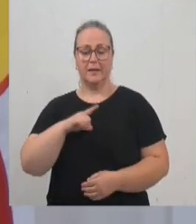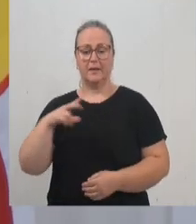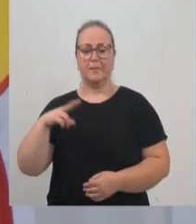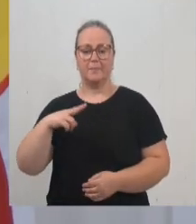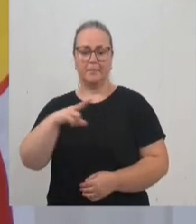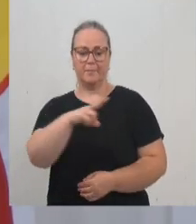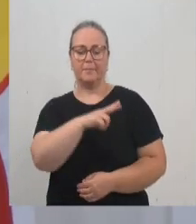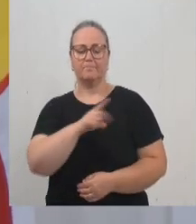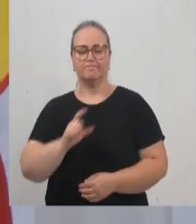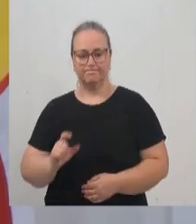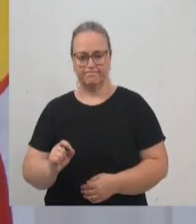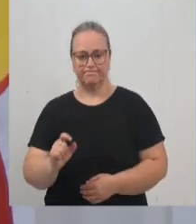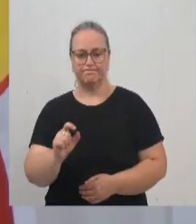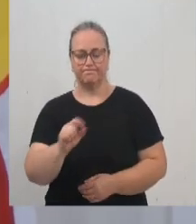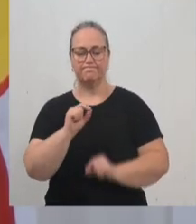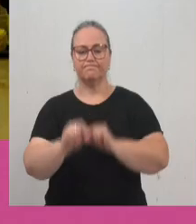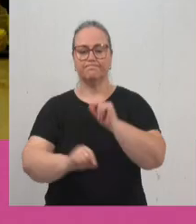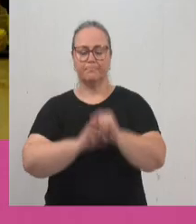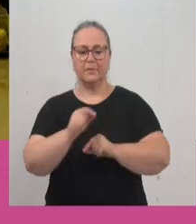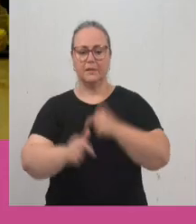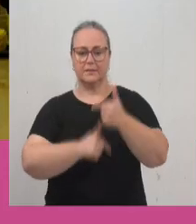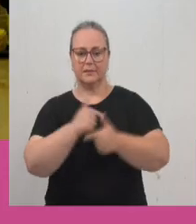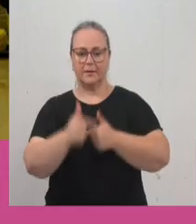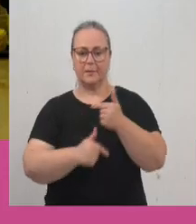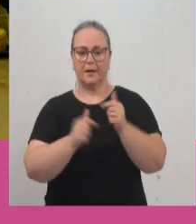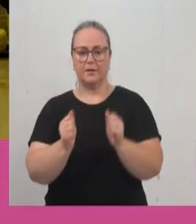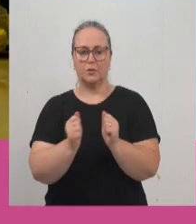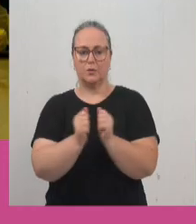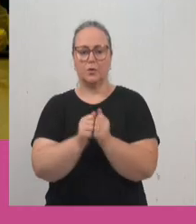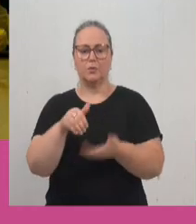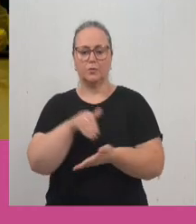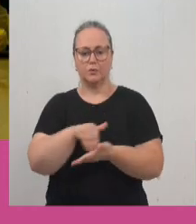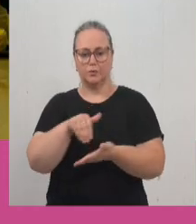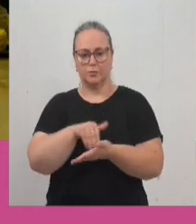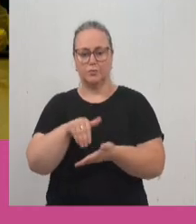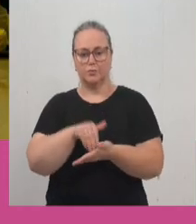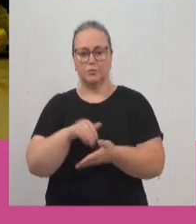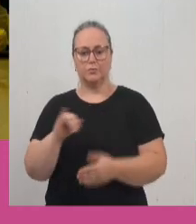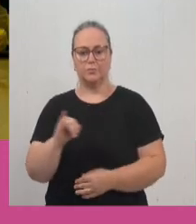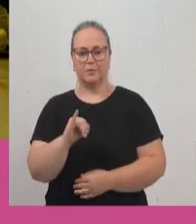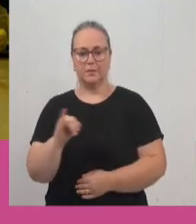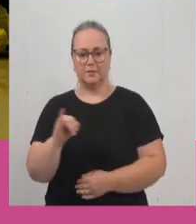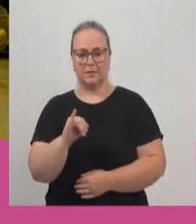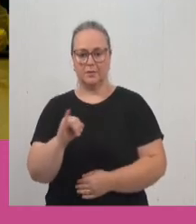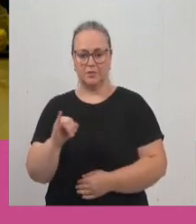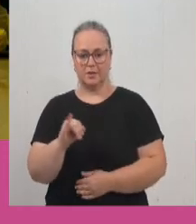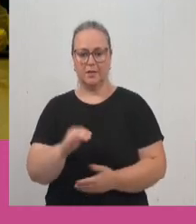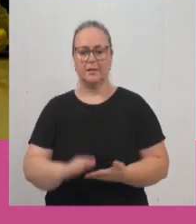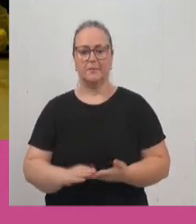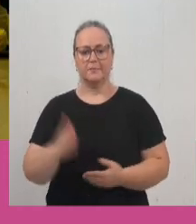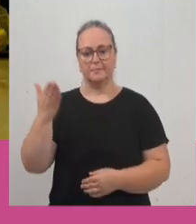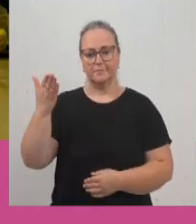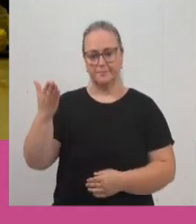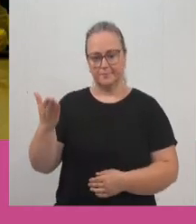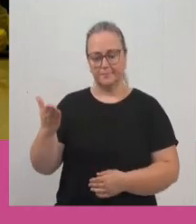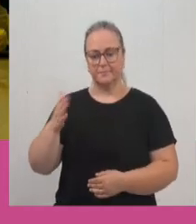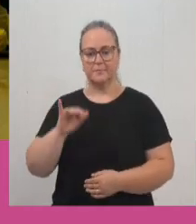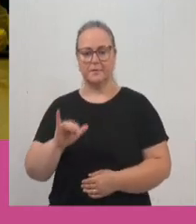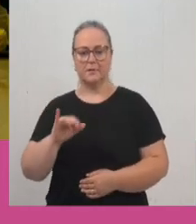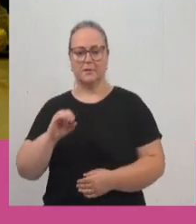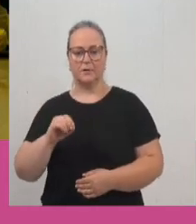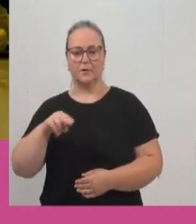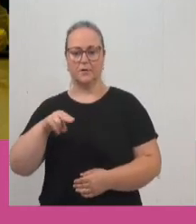através de um trabalho da Secretaria de Itajaí. E aqui a Ionice, que é assistente social,